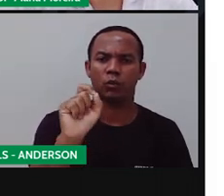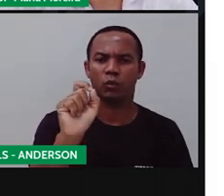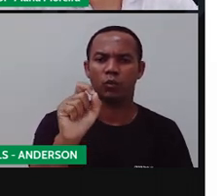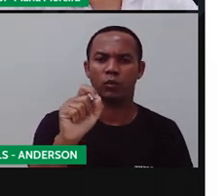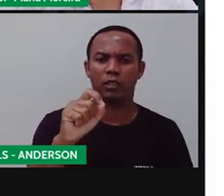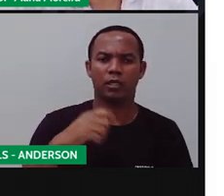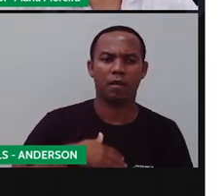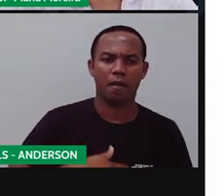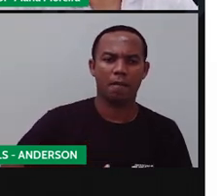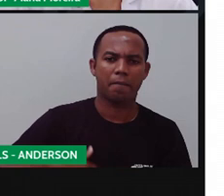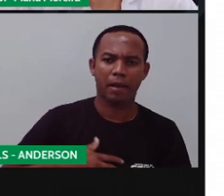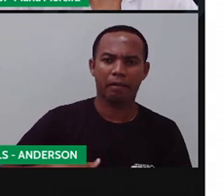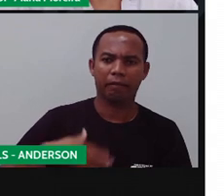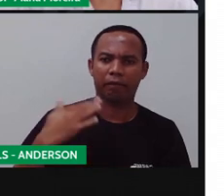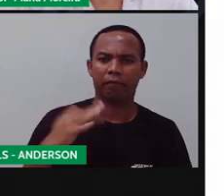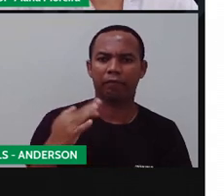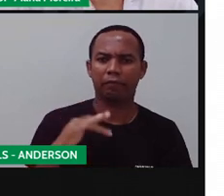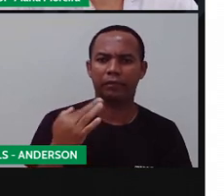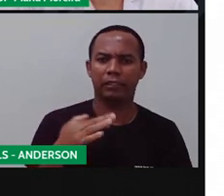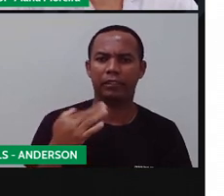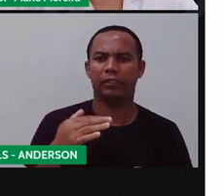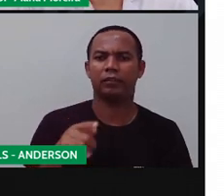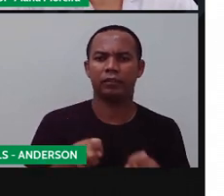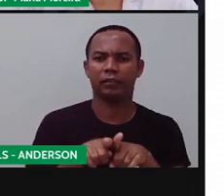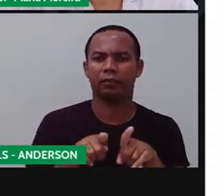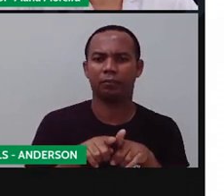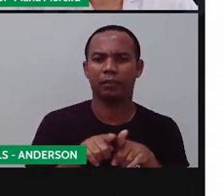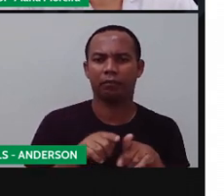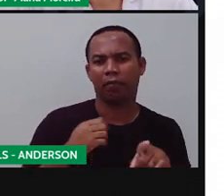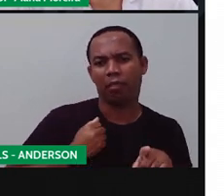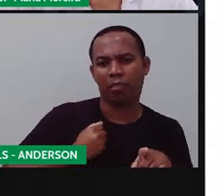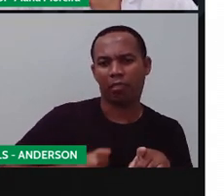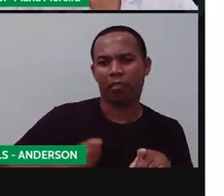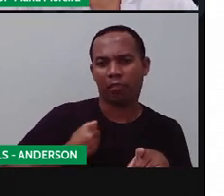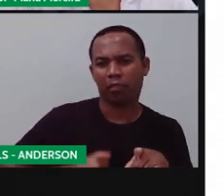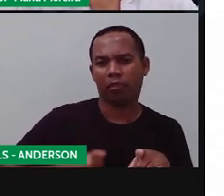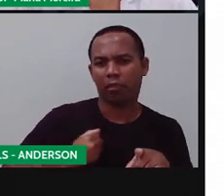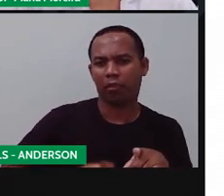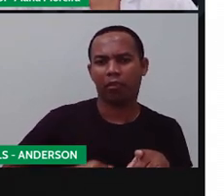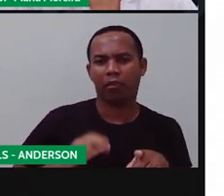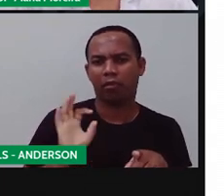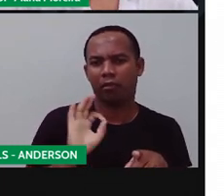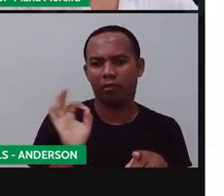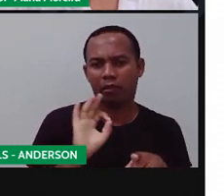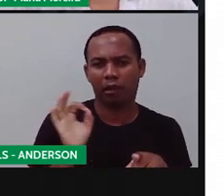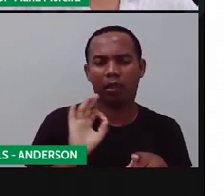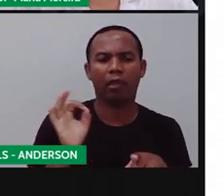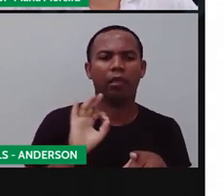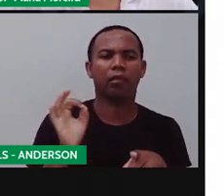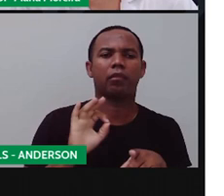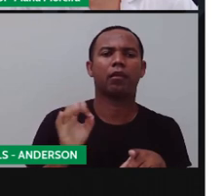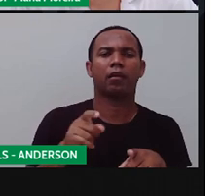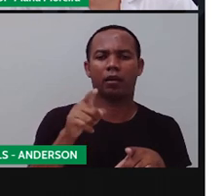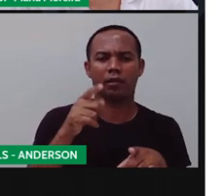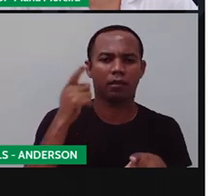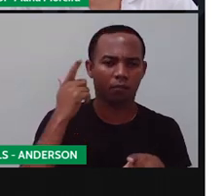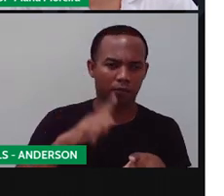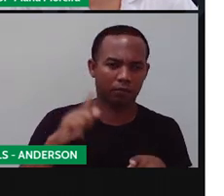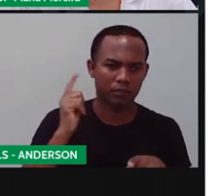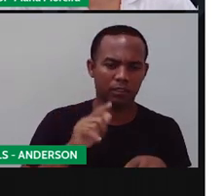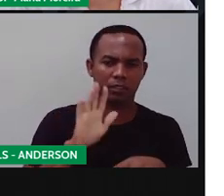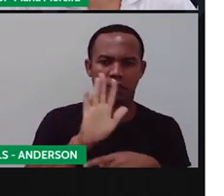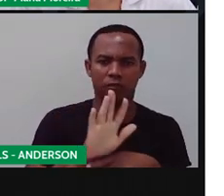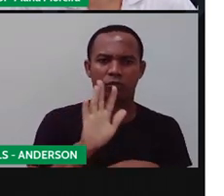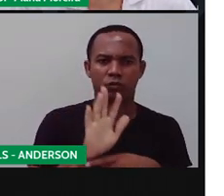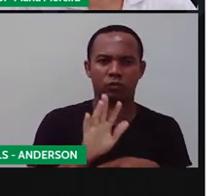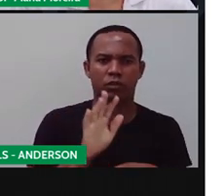cicatrizante, ou seja, está com prisão de ventre, está sem conseguir fazer cocô, tamarindo resolve e